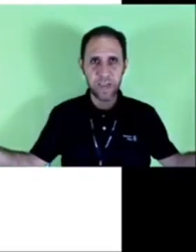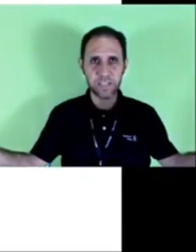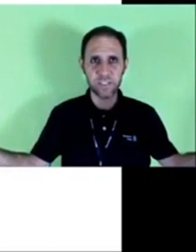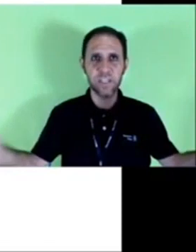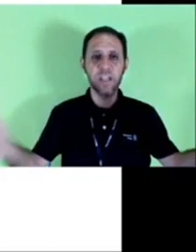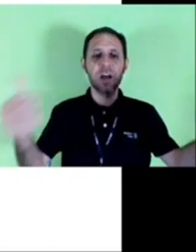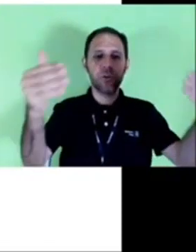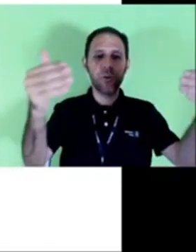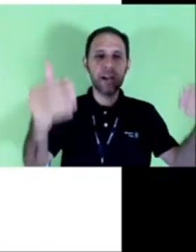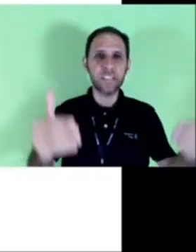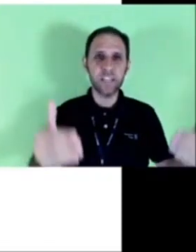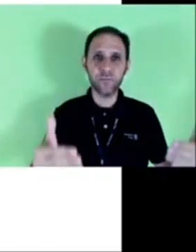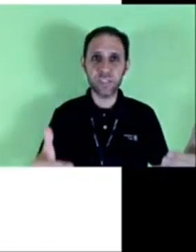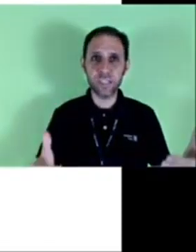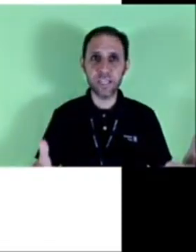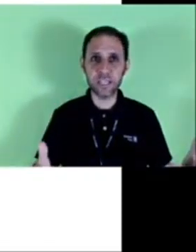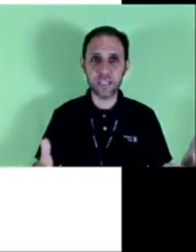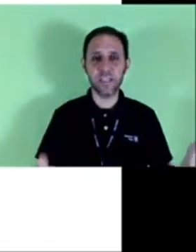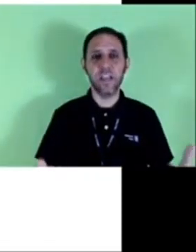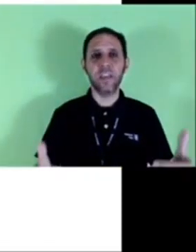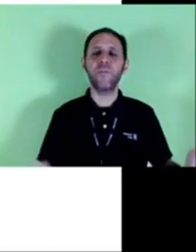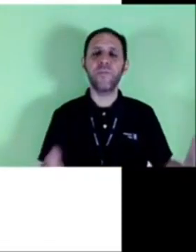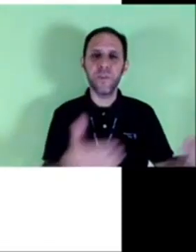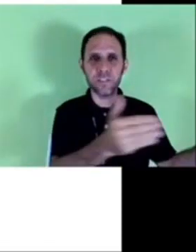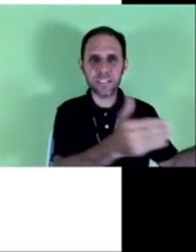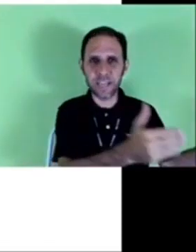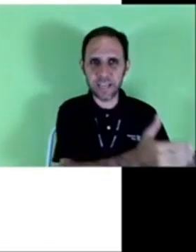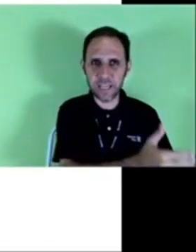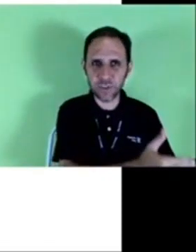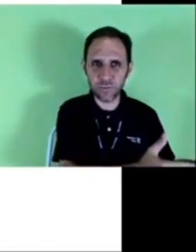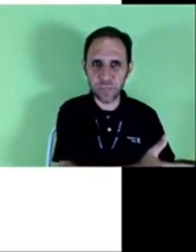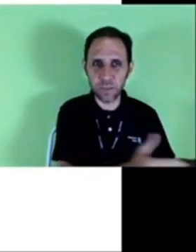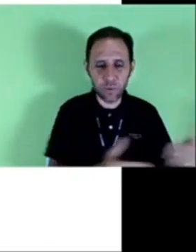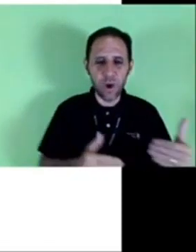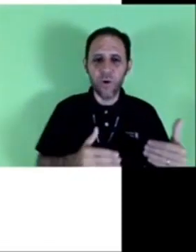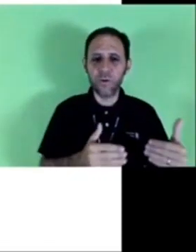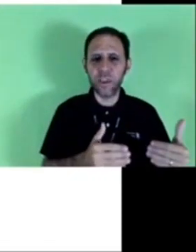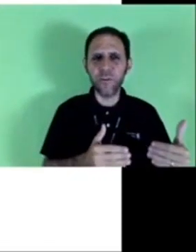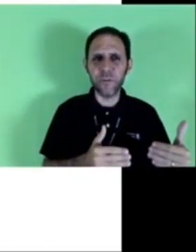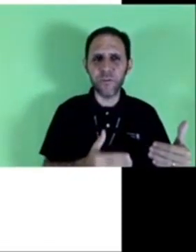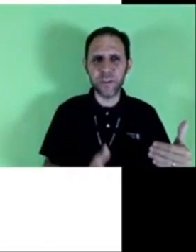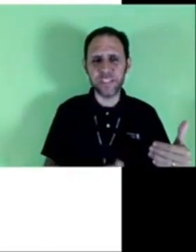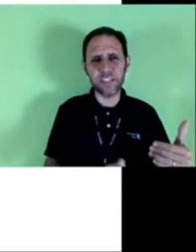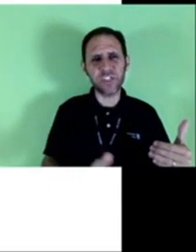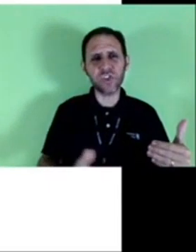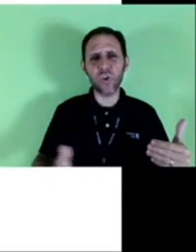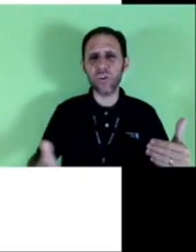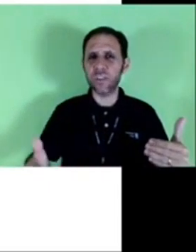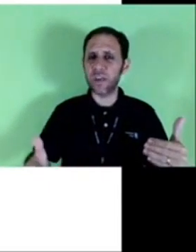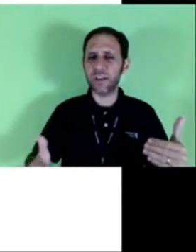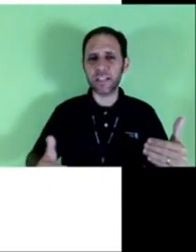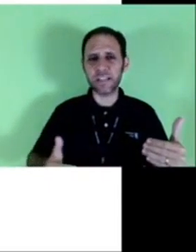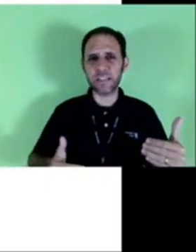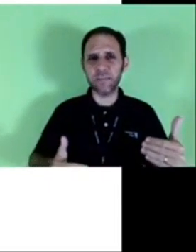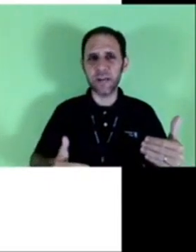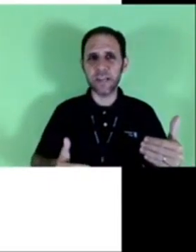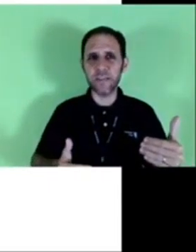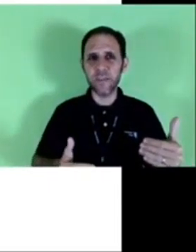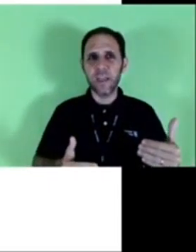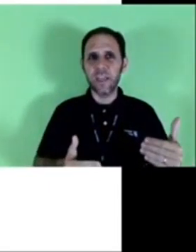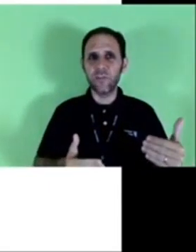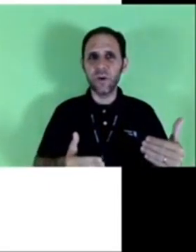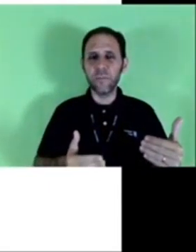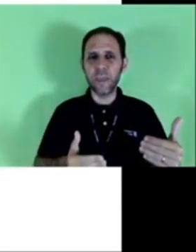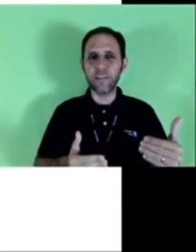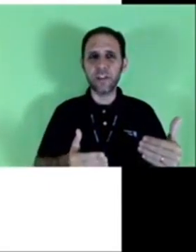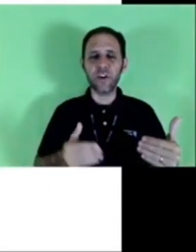duas partes, quais são os itens que o filho estaria assumindo. O que o filho fez? Ele se escondeu atrás da mãe